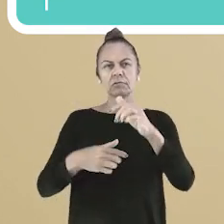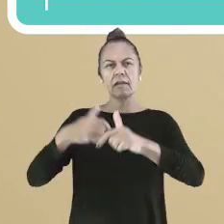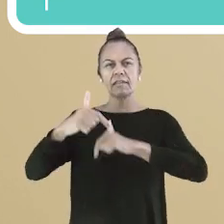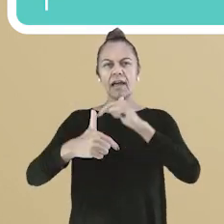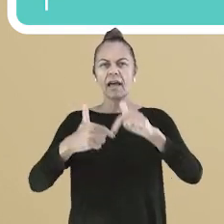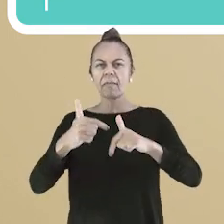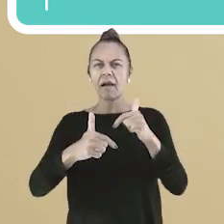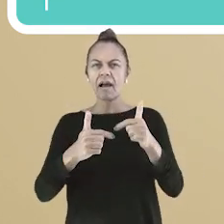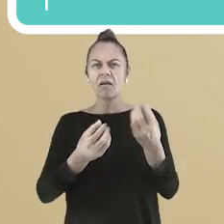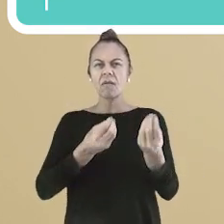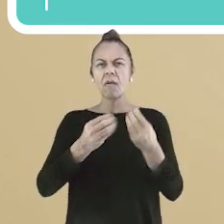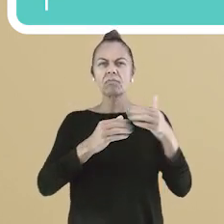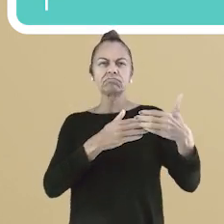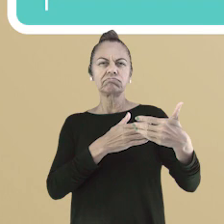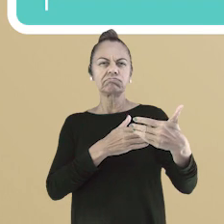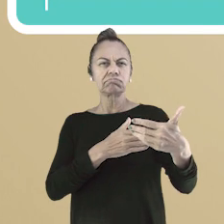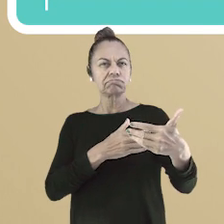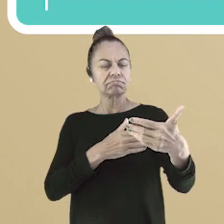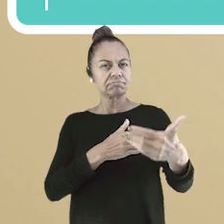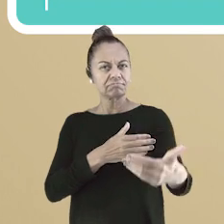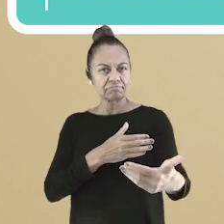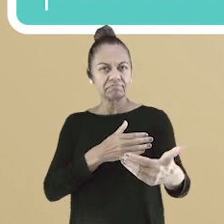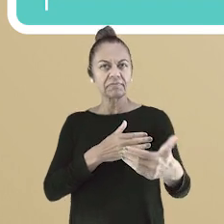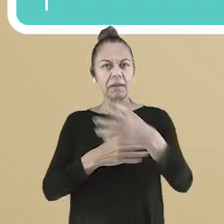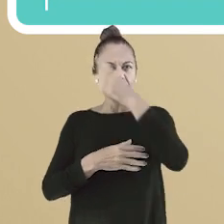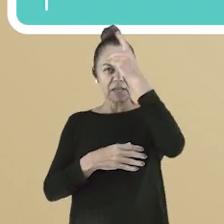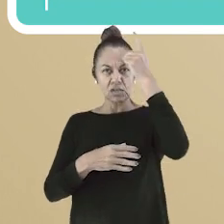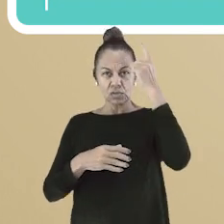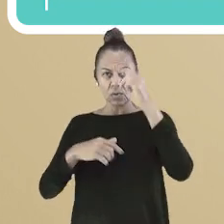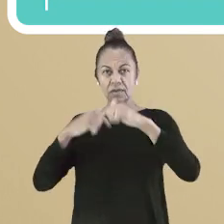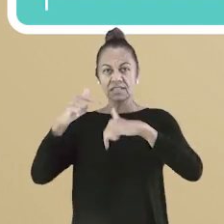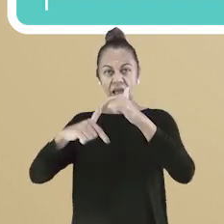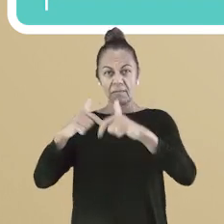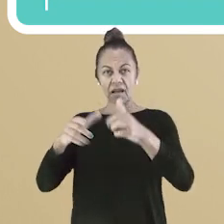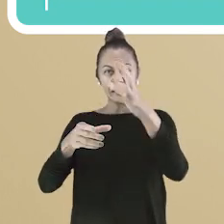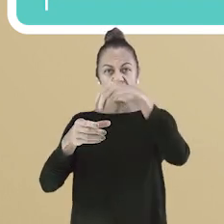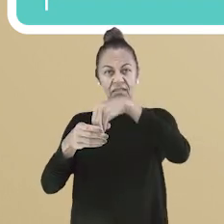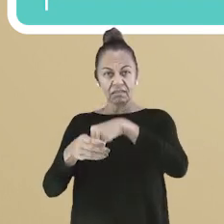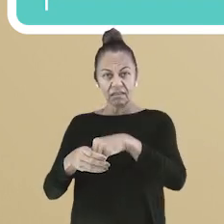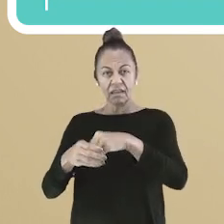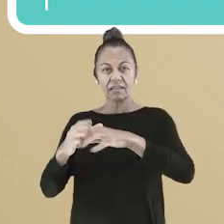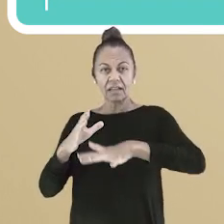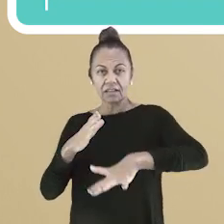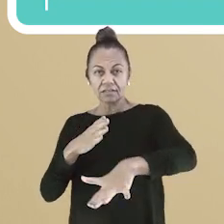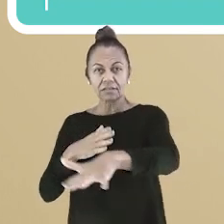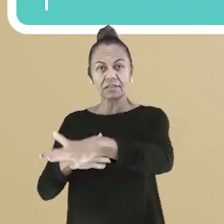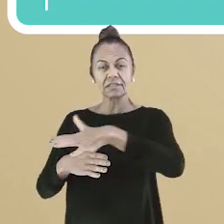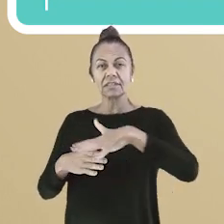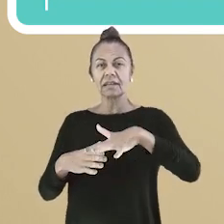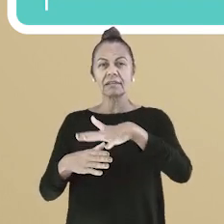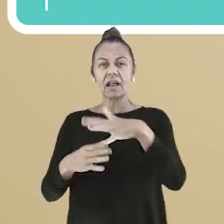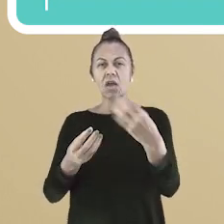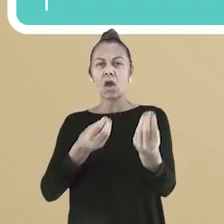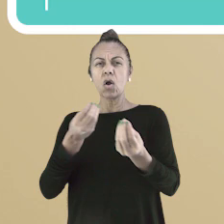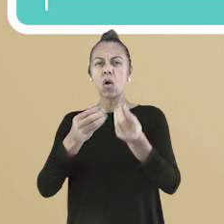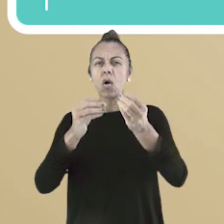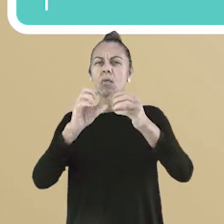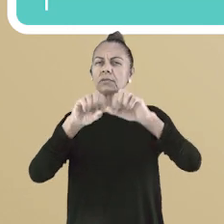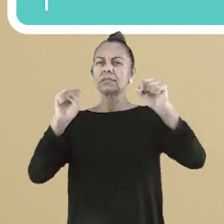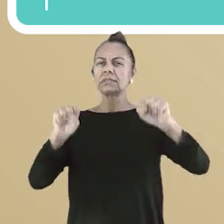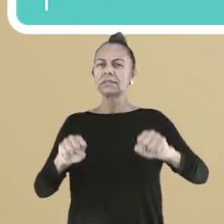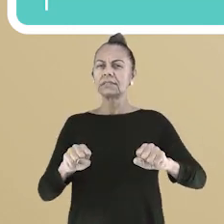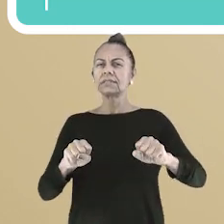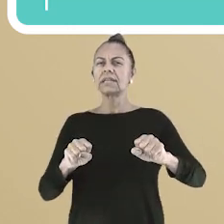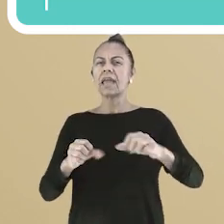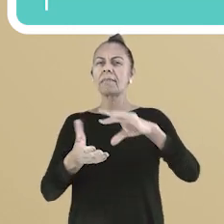trabalho e suas implicações, focando na exploração da classe trabalhadora na sociedade capitalista. Os objetivos de